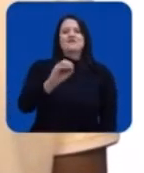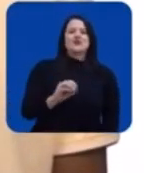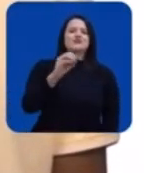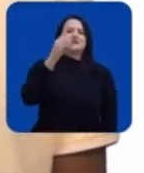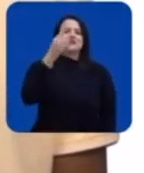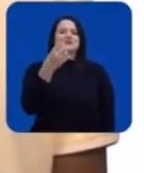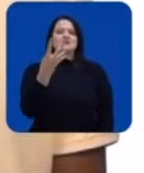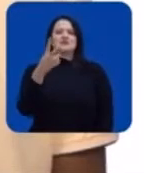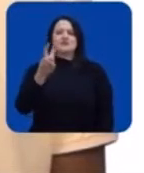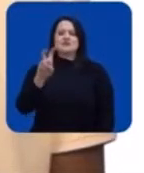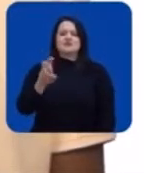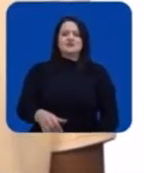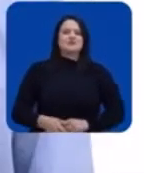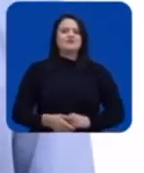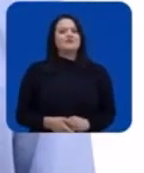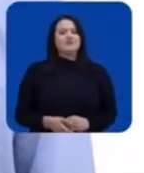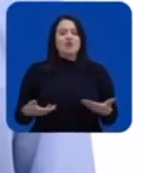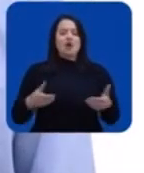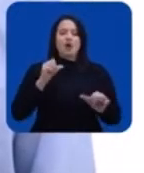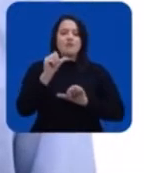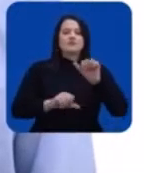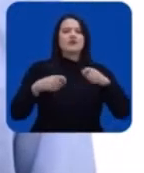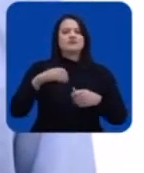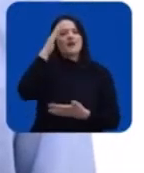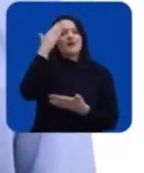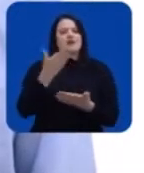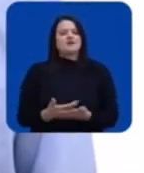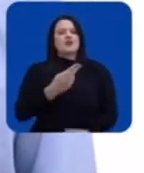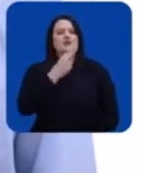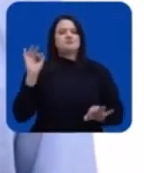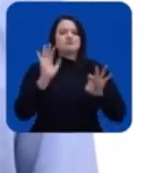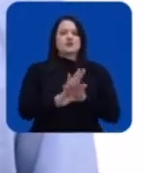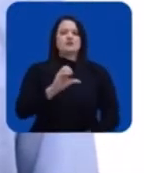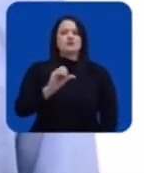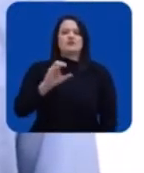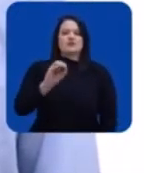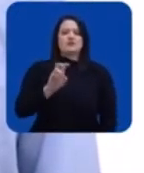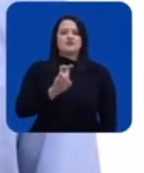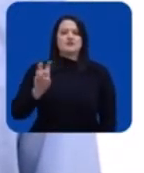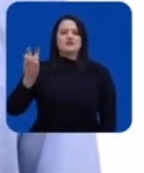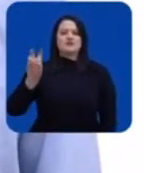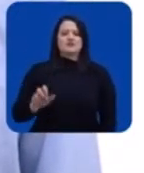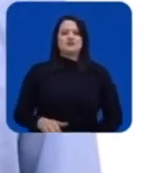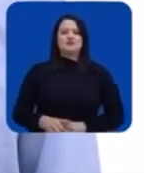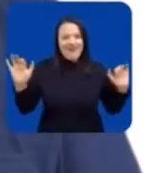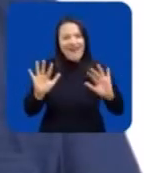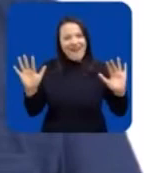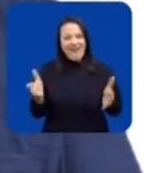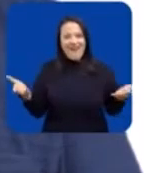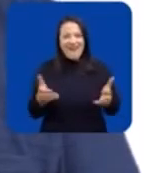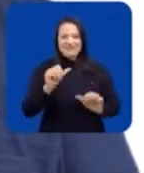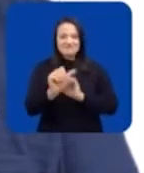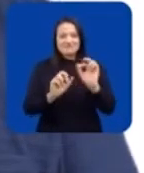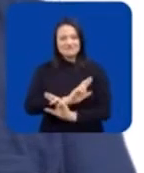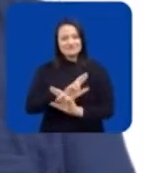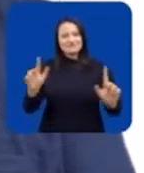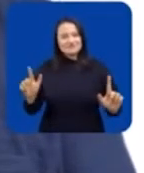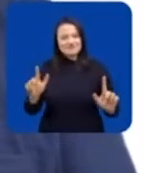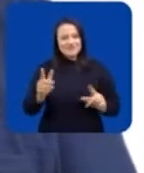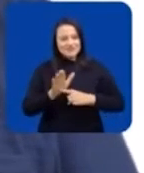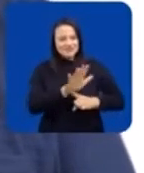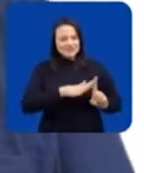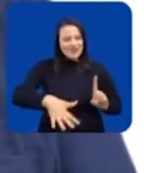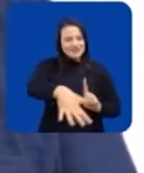Natalino, 97-45. Para mudar, é preciso acreditar. Evancler dos Santos, 90-555. Alô, galera. Hora da